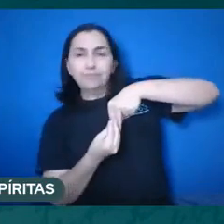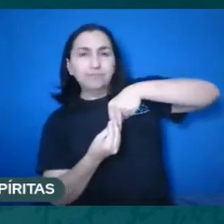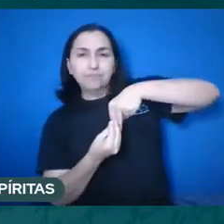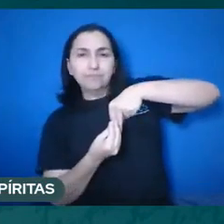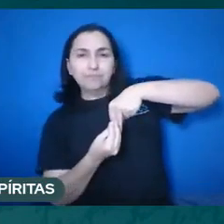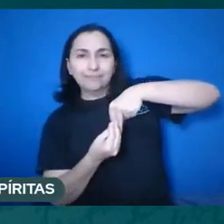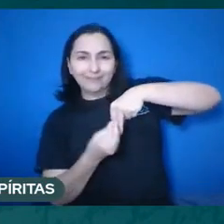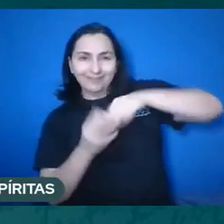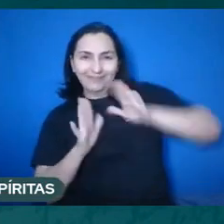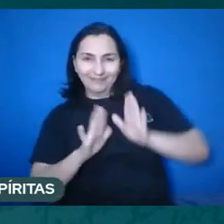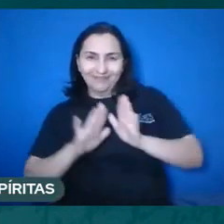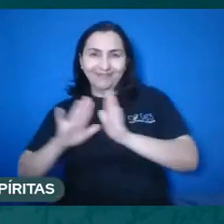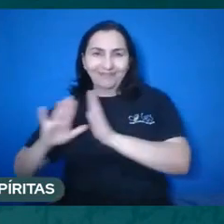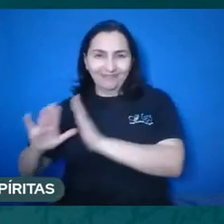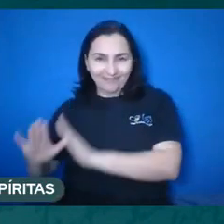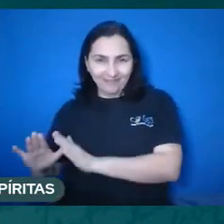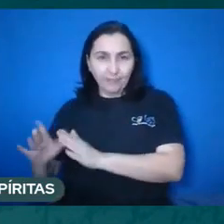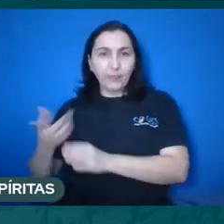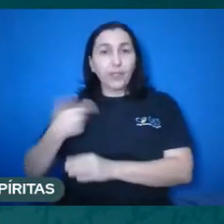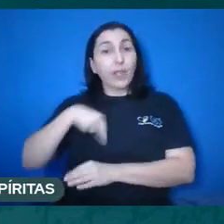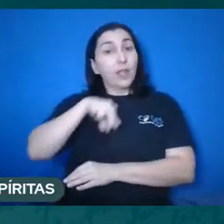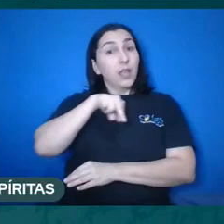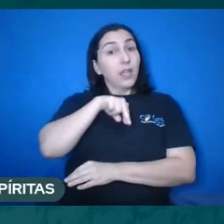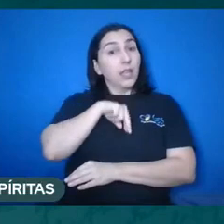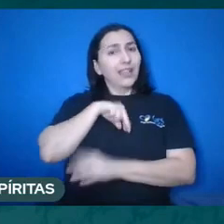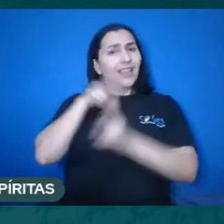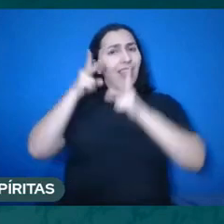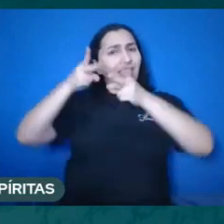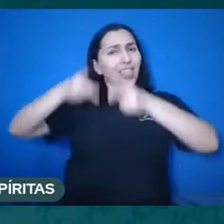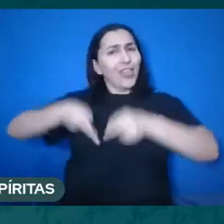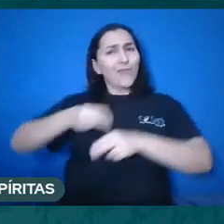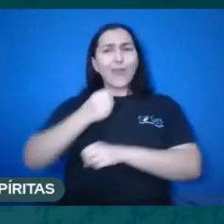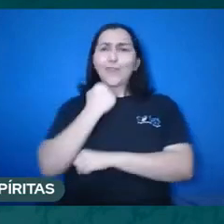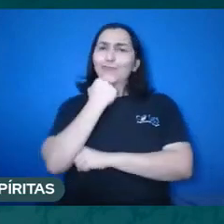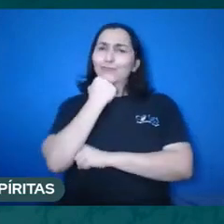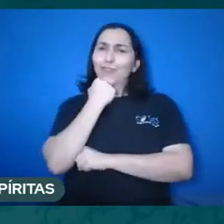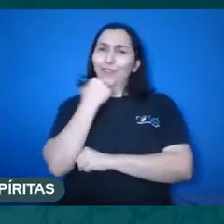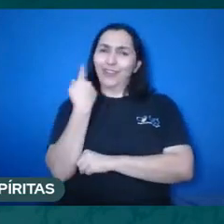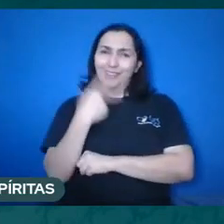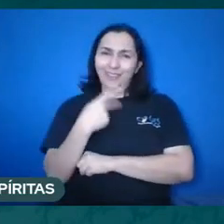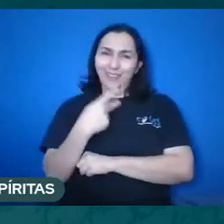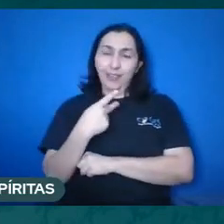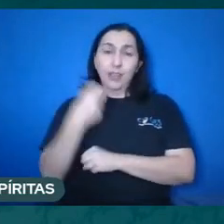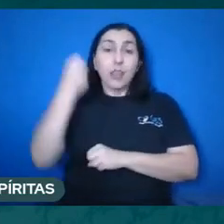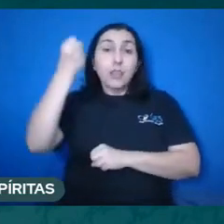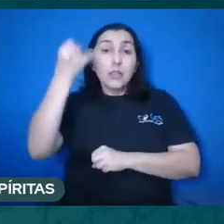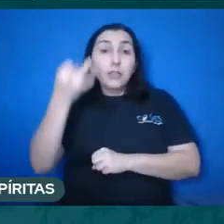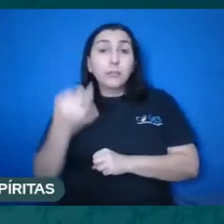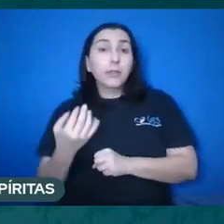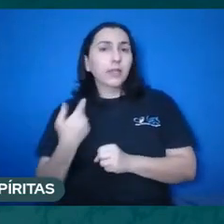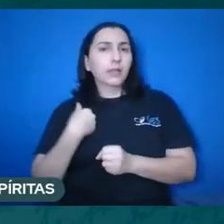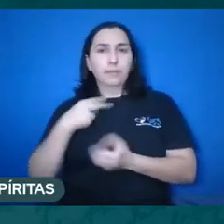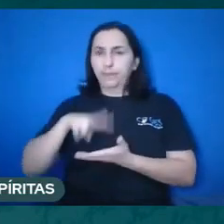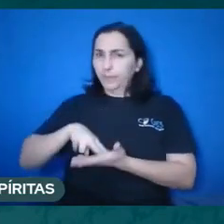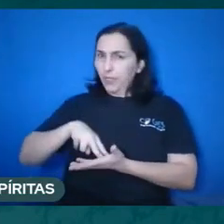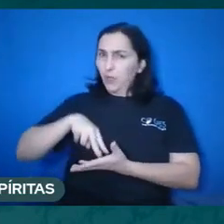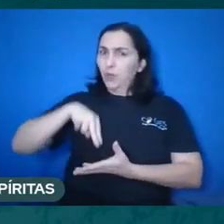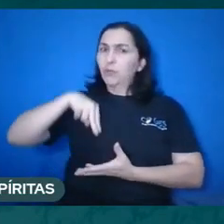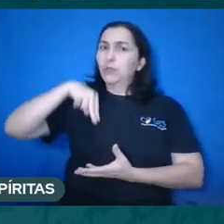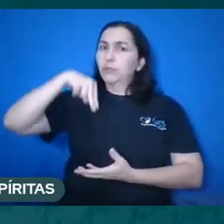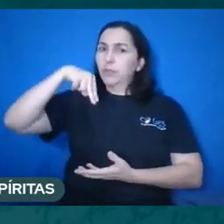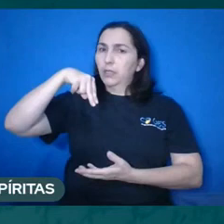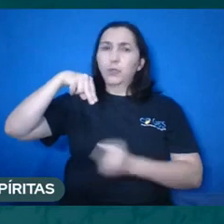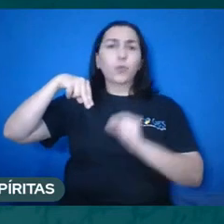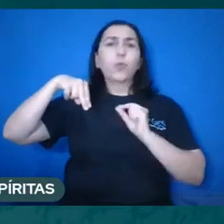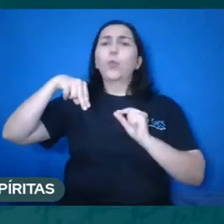forma, ou de forma semelhante, quando ele diz que as almas, os Espíritos nada mais são que as